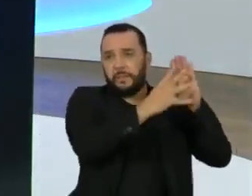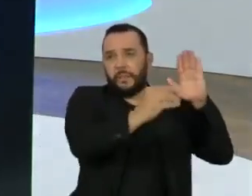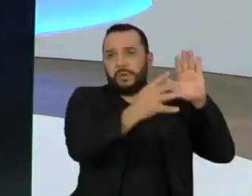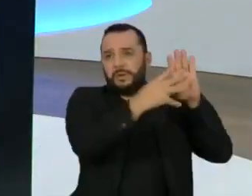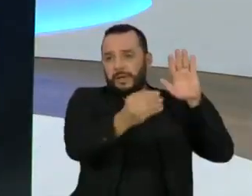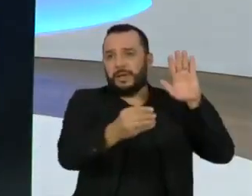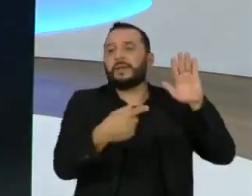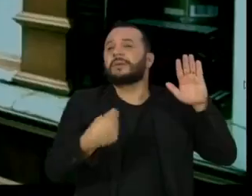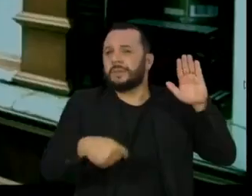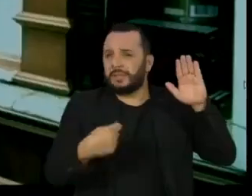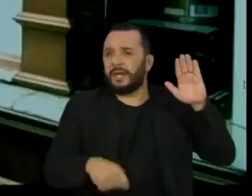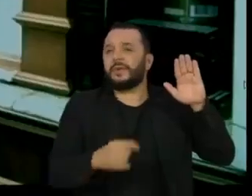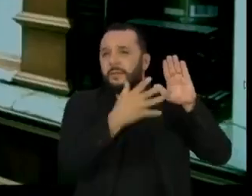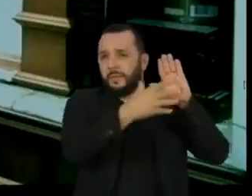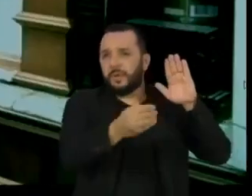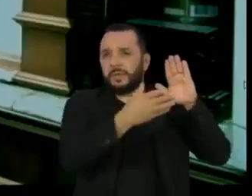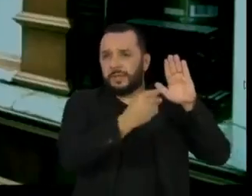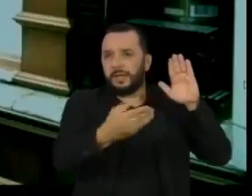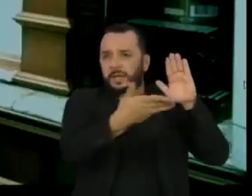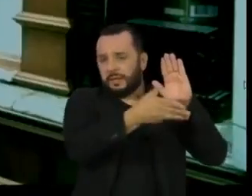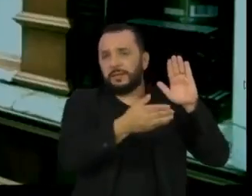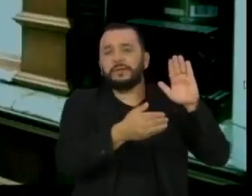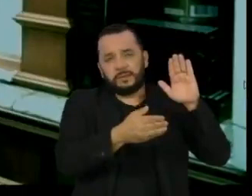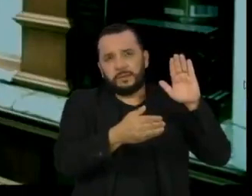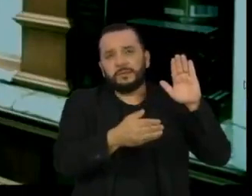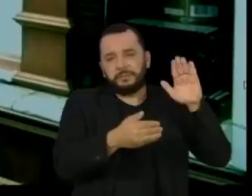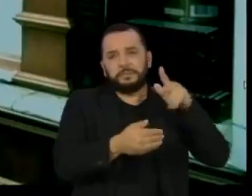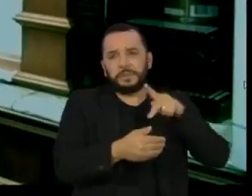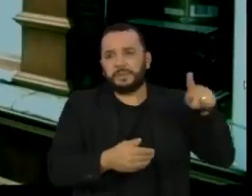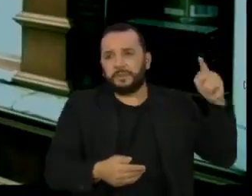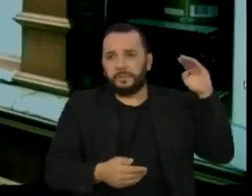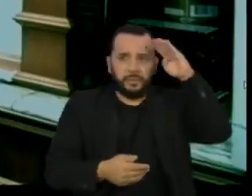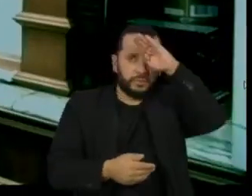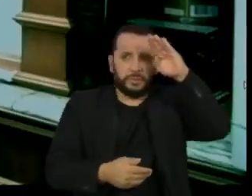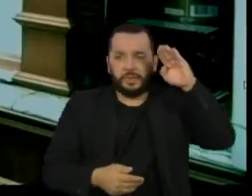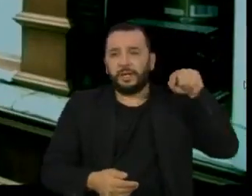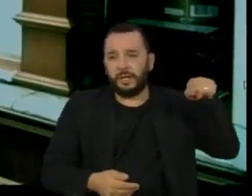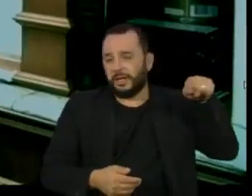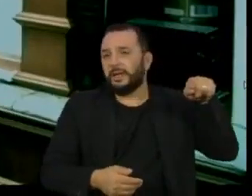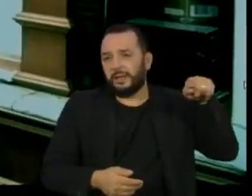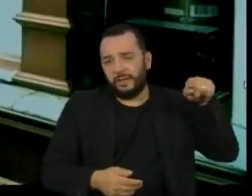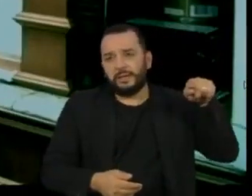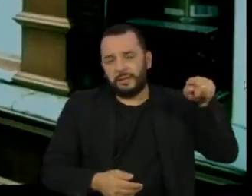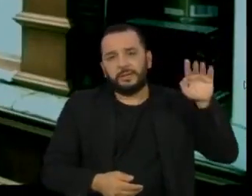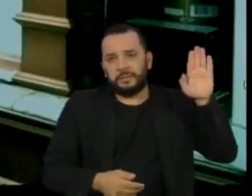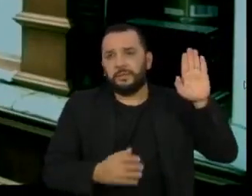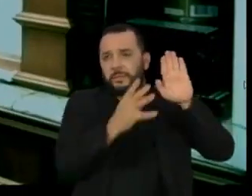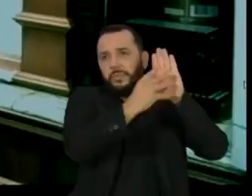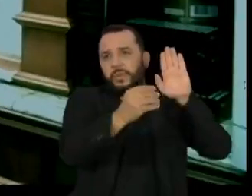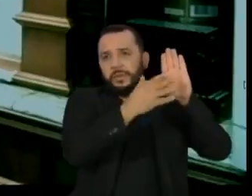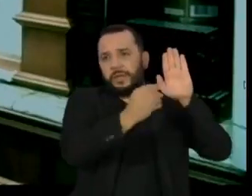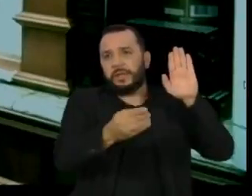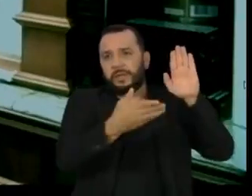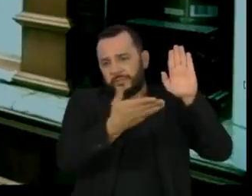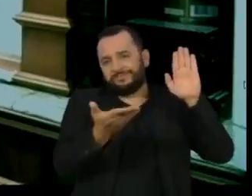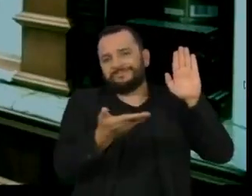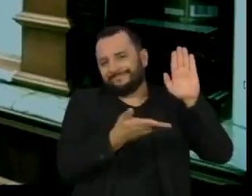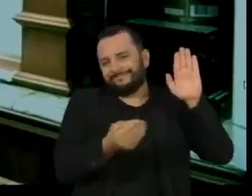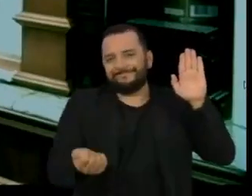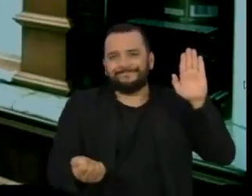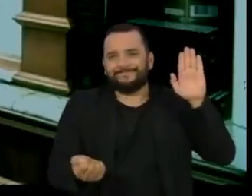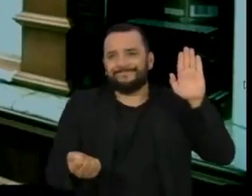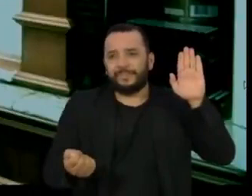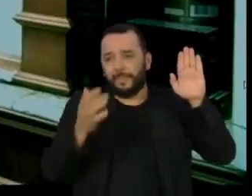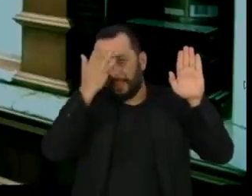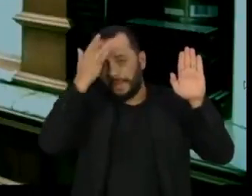exemplo a partir do próprio Poder Central, do próprio presidente Jair Bolsonaro. Agora,